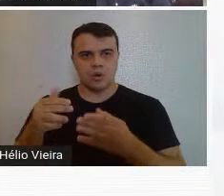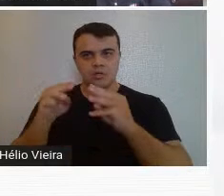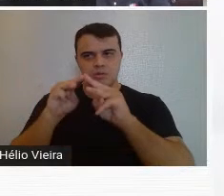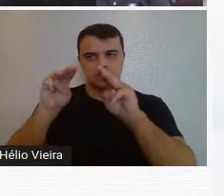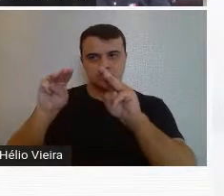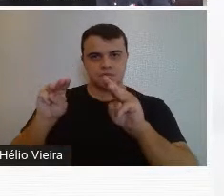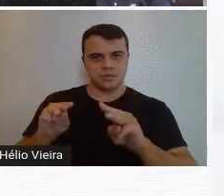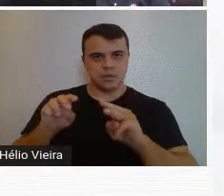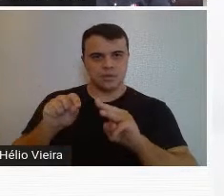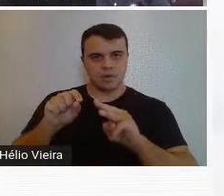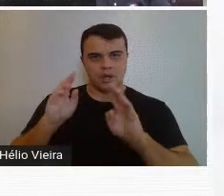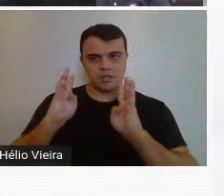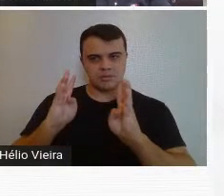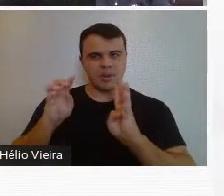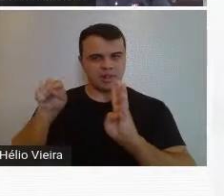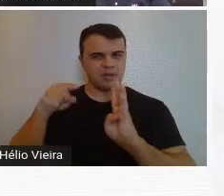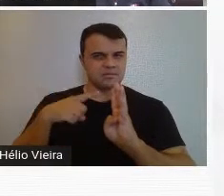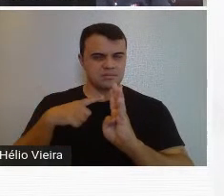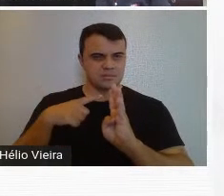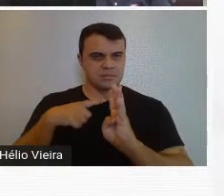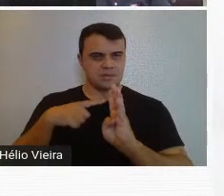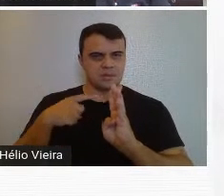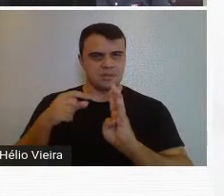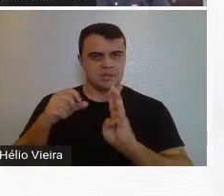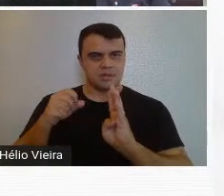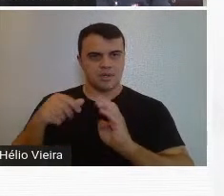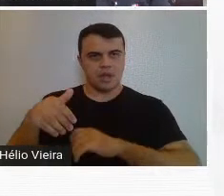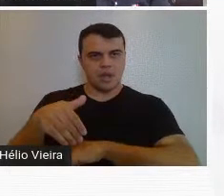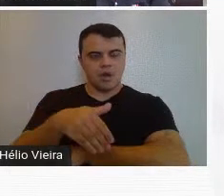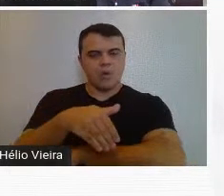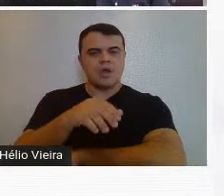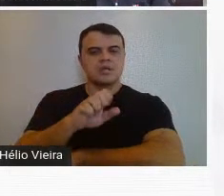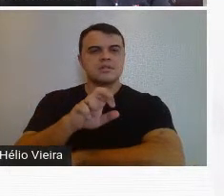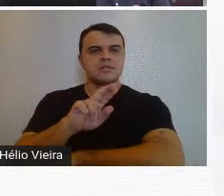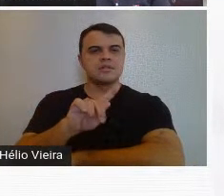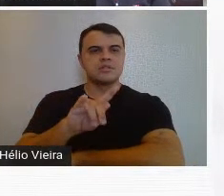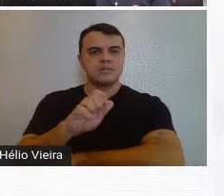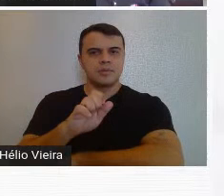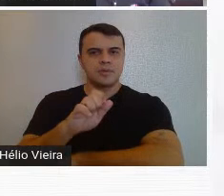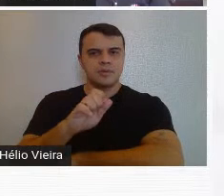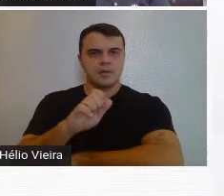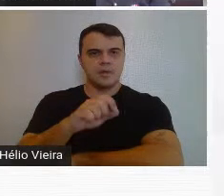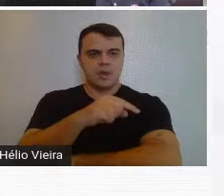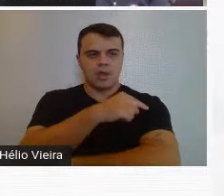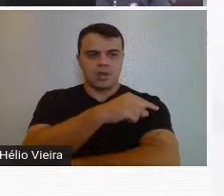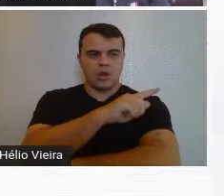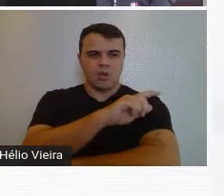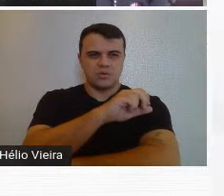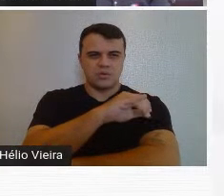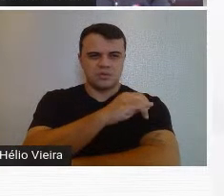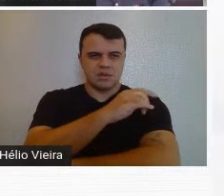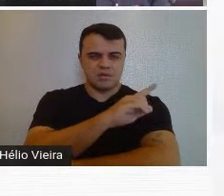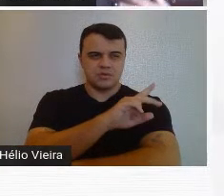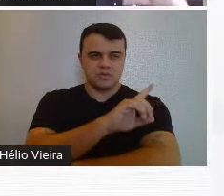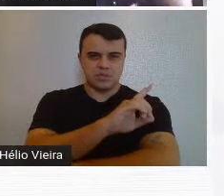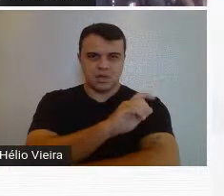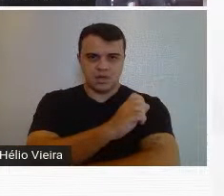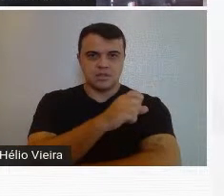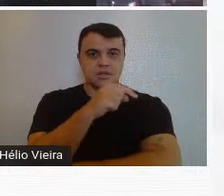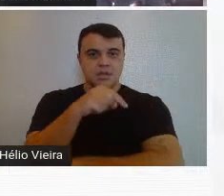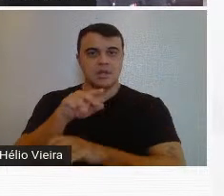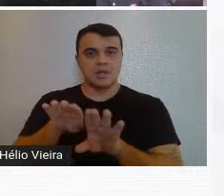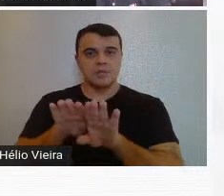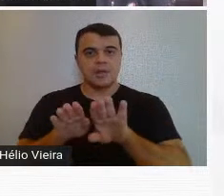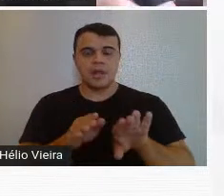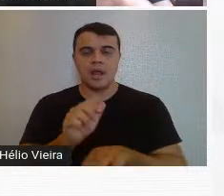Cadeira, ali no circuito, na Sergipe, com Gonçalves Dias, o Abigail Renaud, o